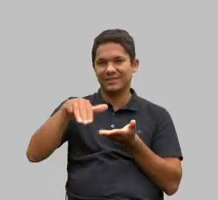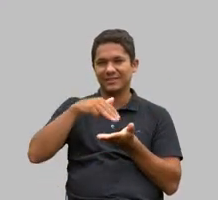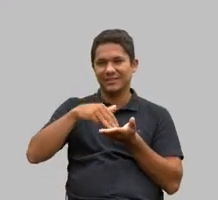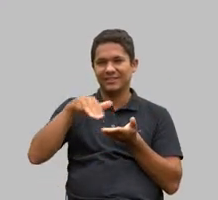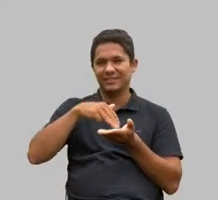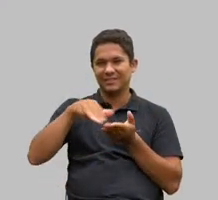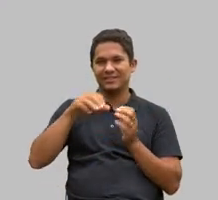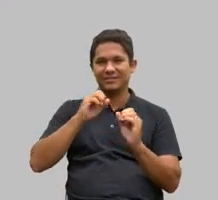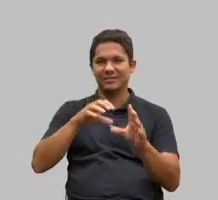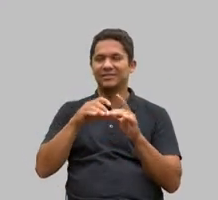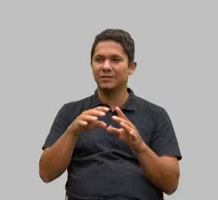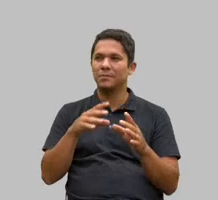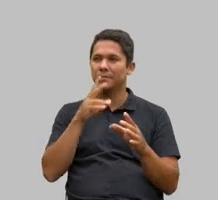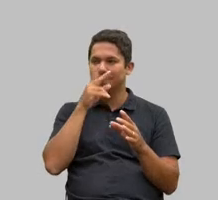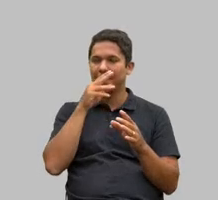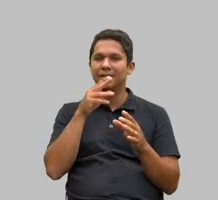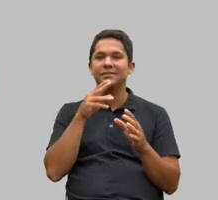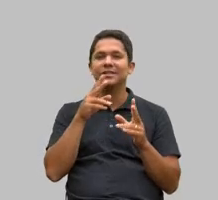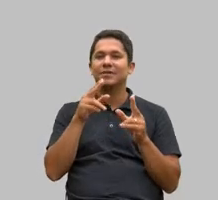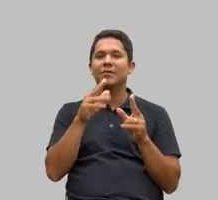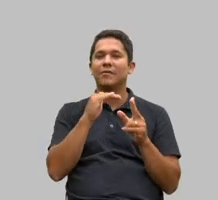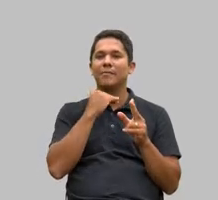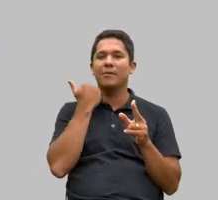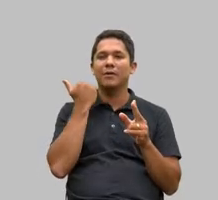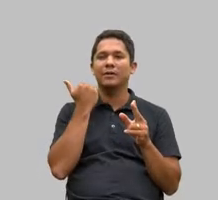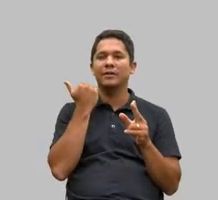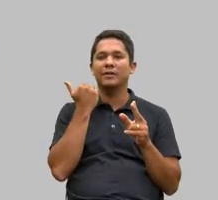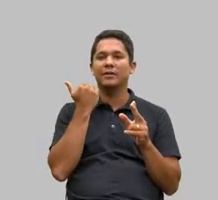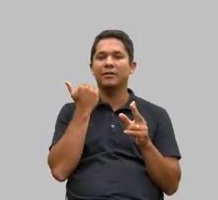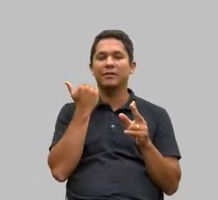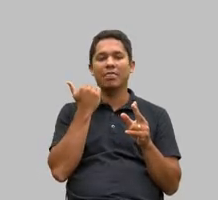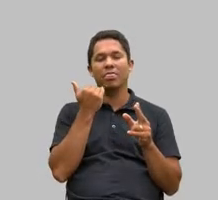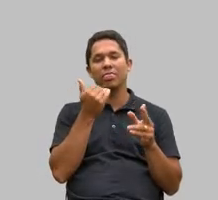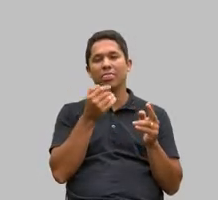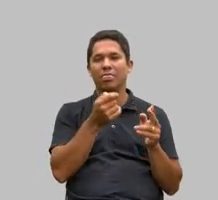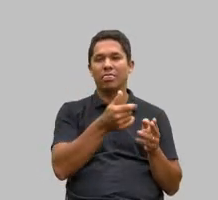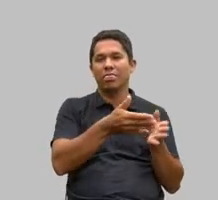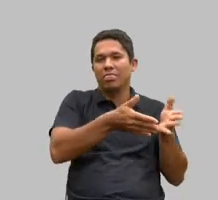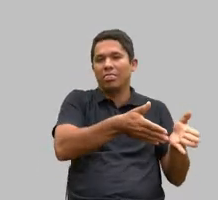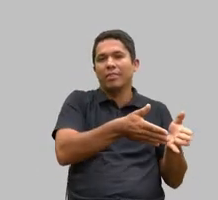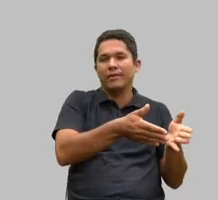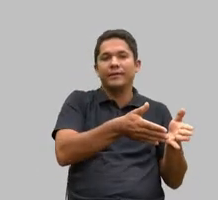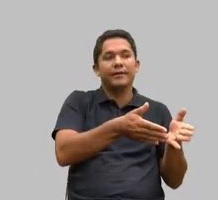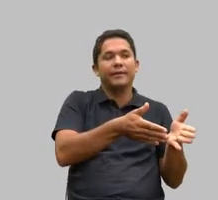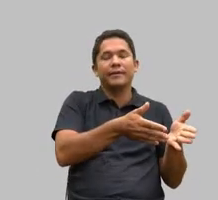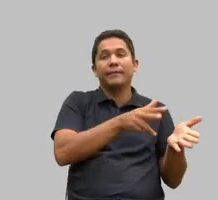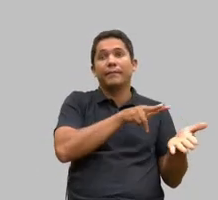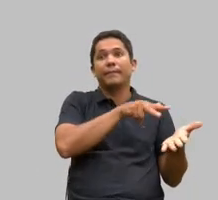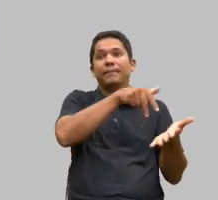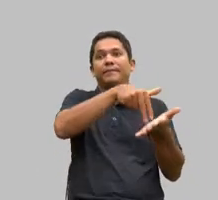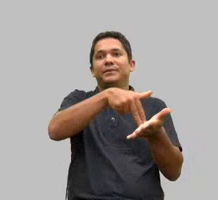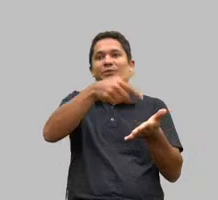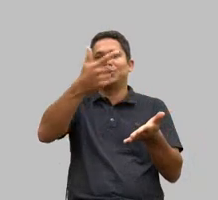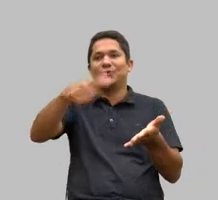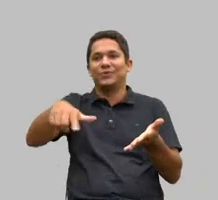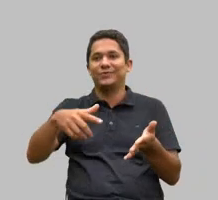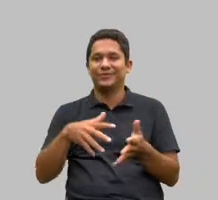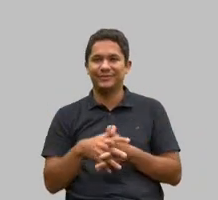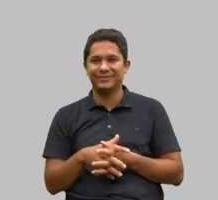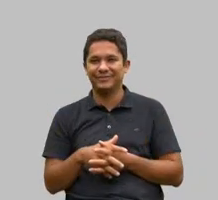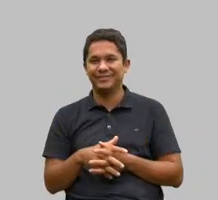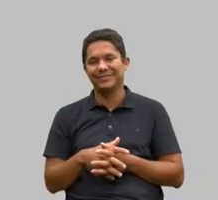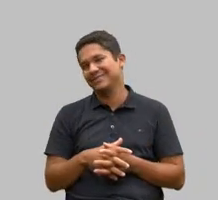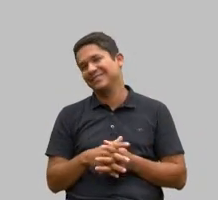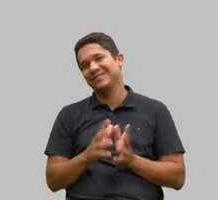começava a ressurgir porque APAI e escola eram uma